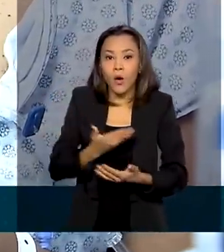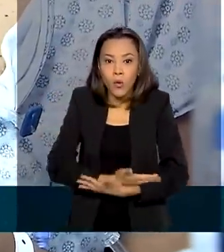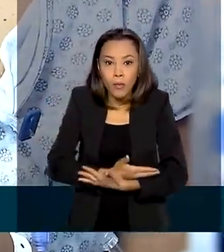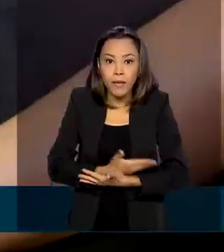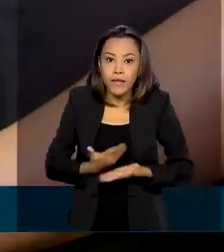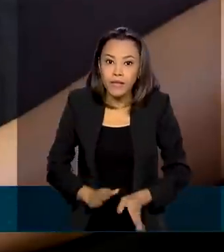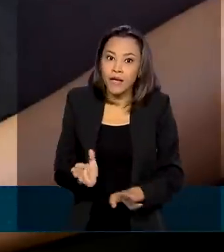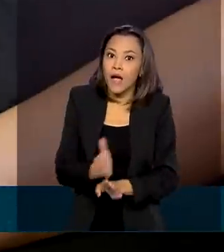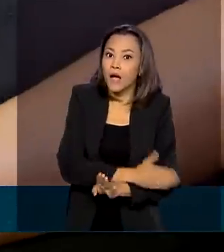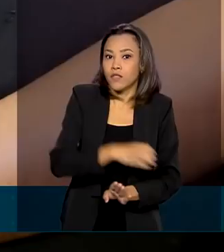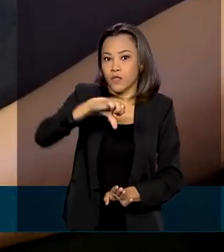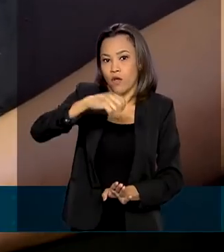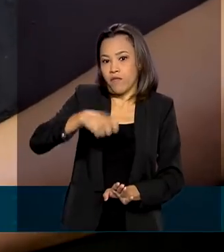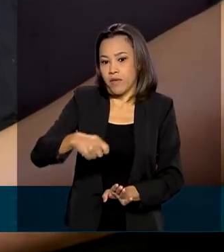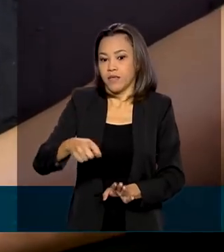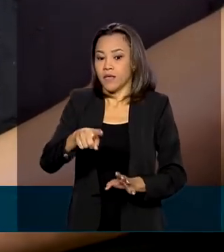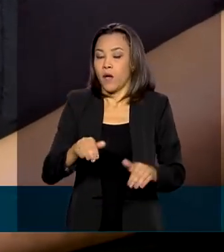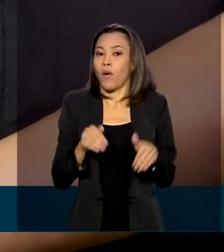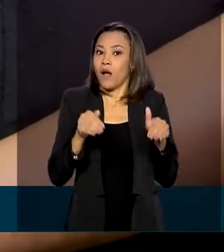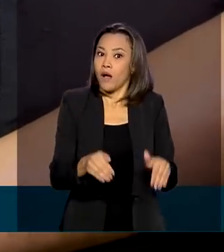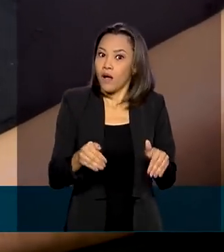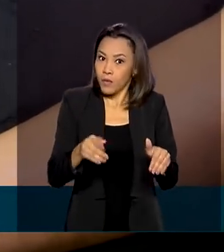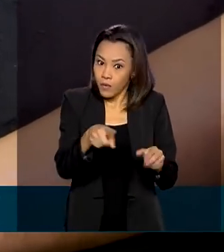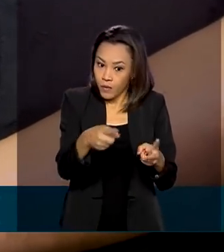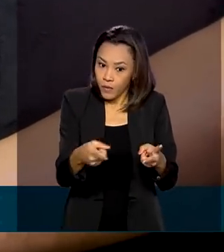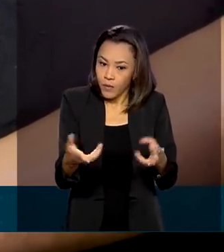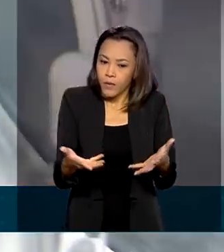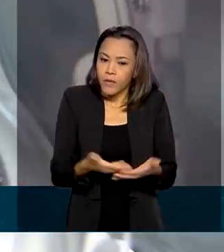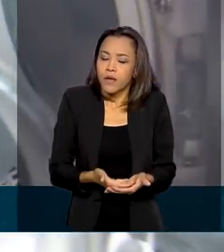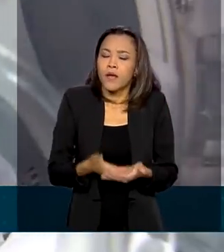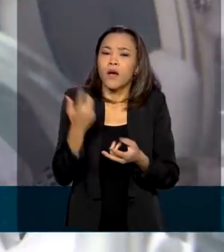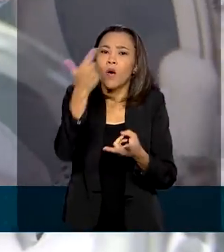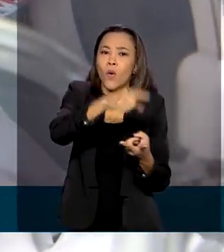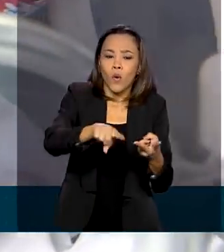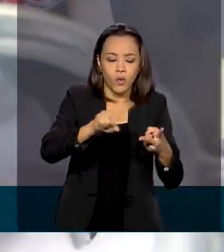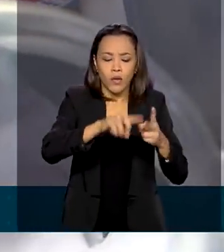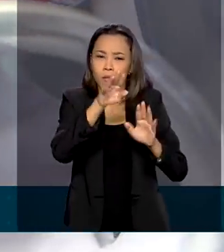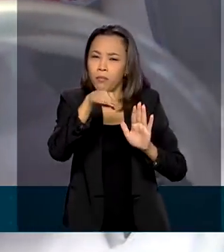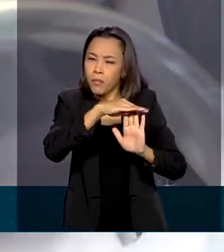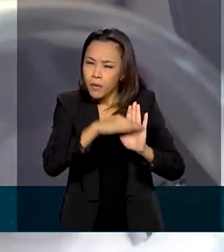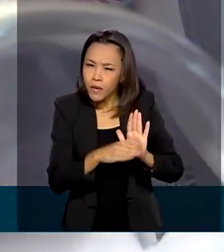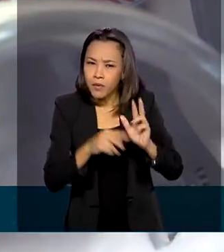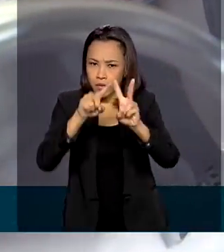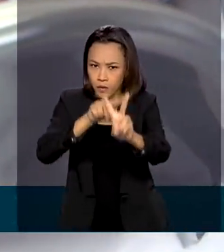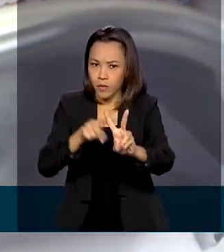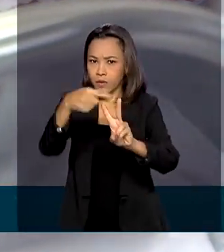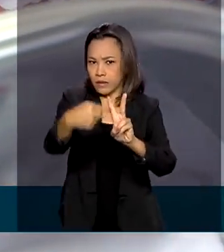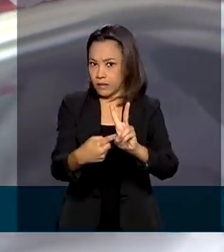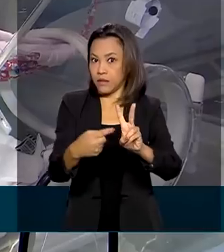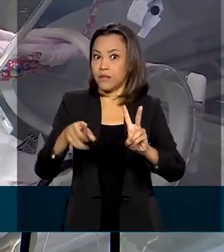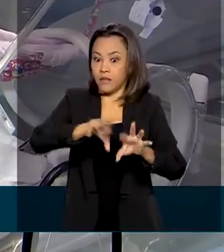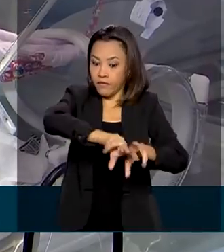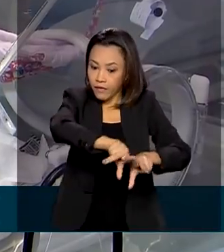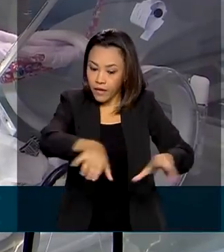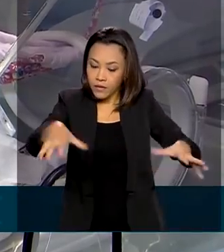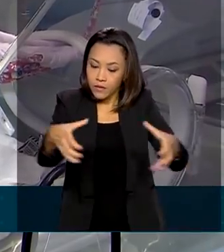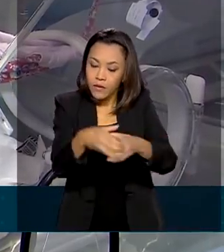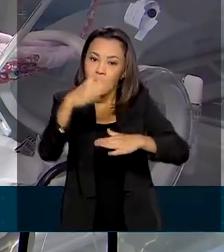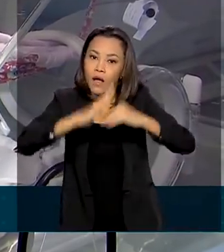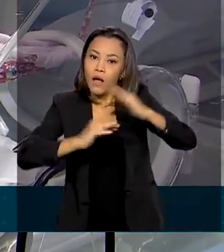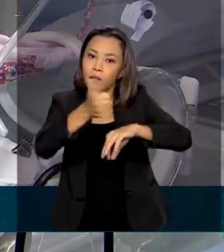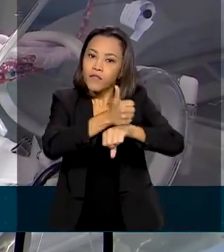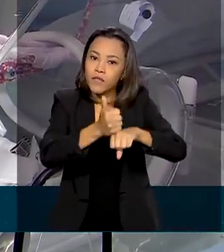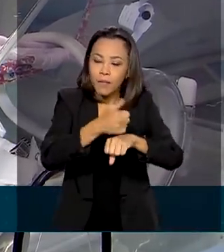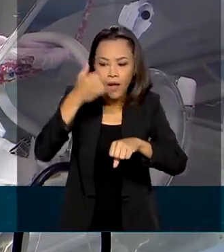método canguru. Outra política é a ampliação do programa Qualinel. O acompanhamento de uma equipe multidisciplinar vai prevenir